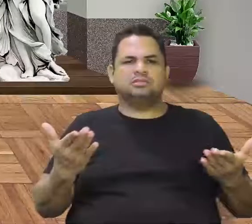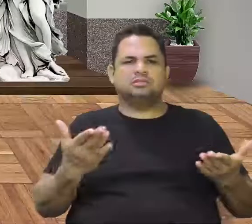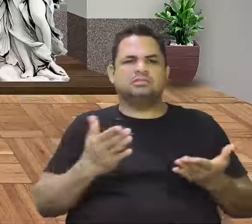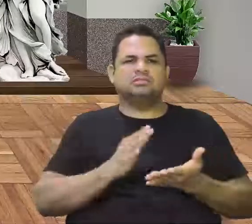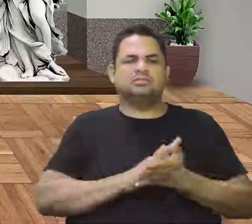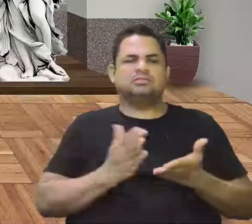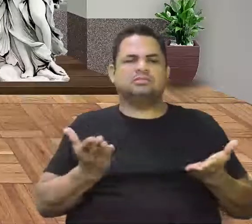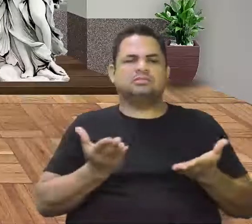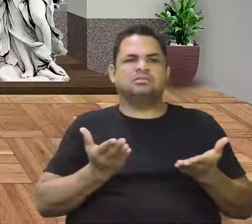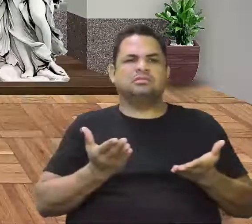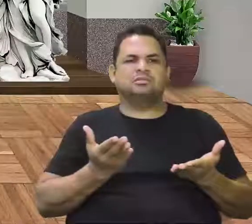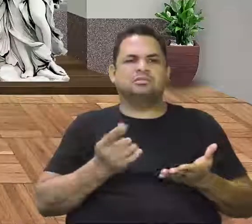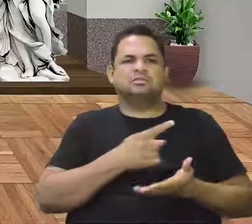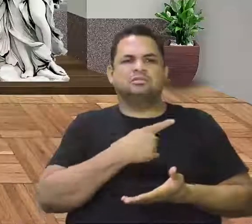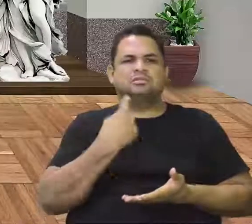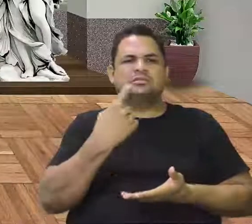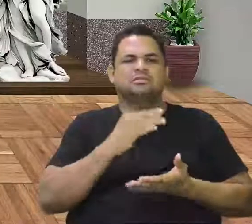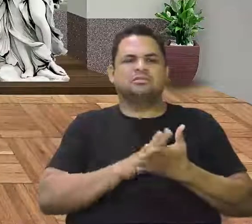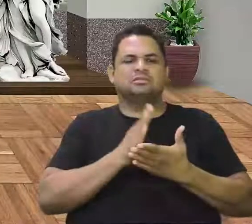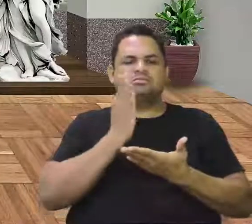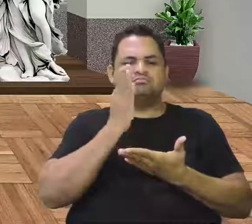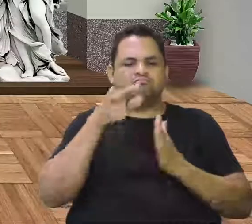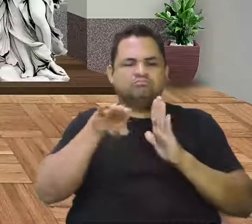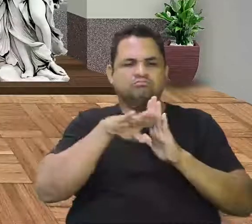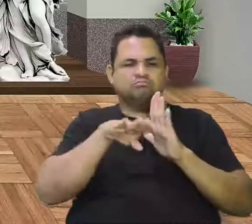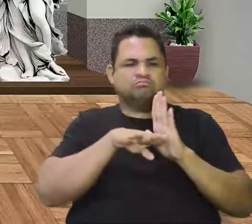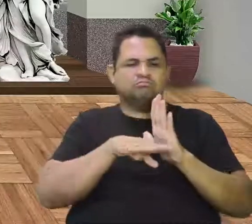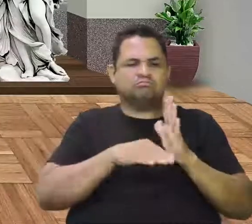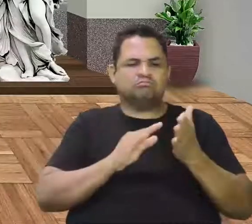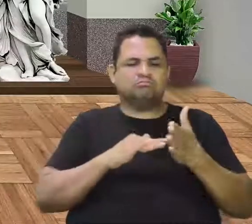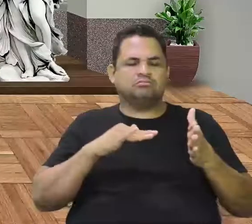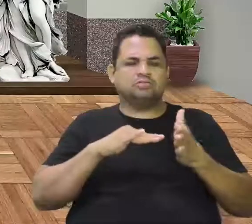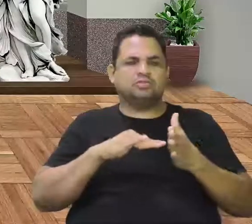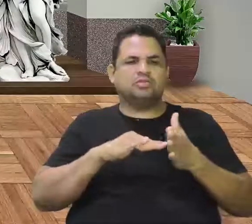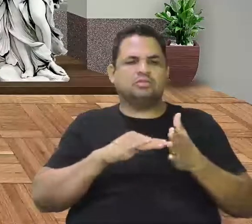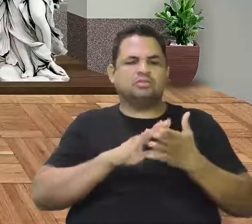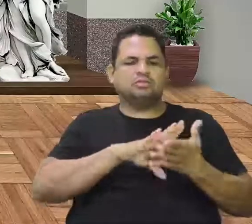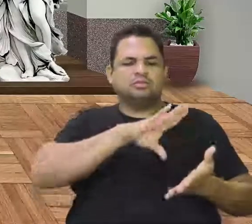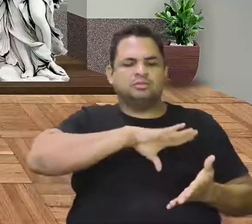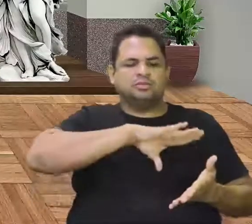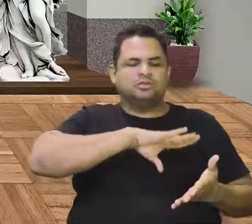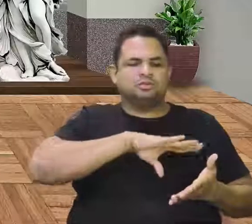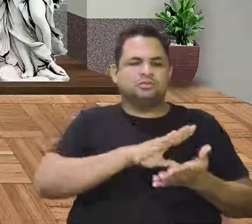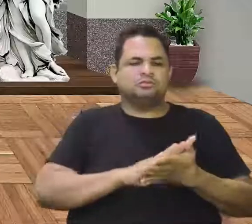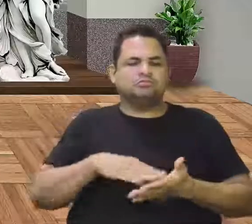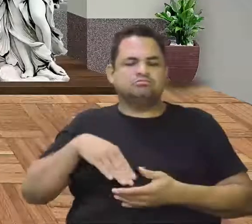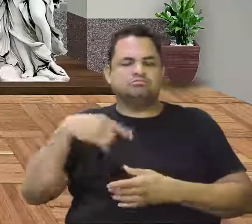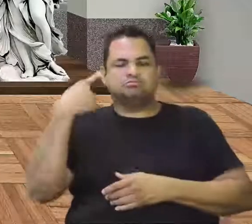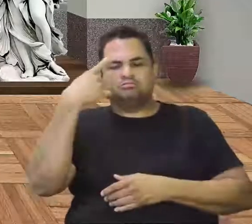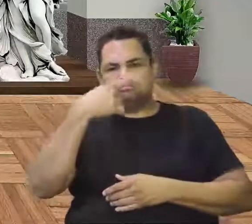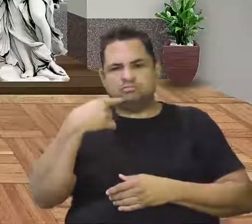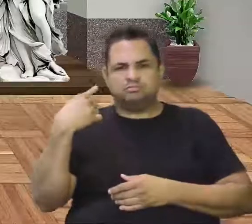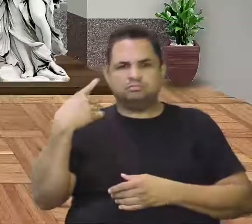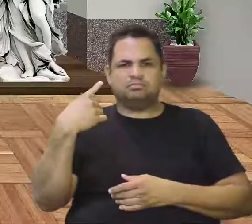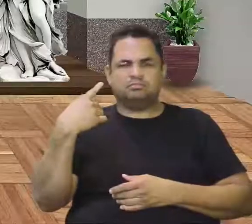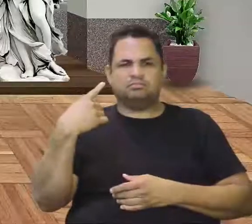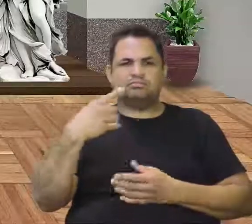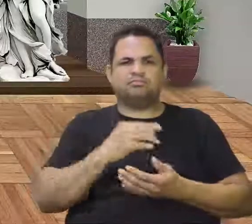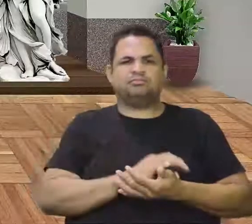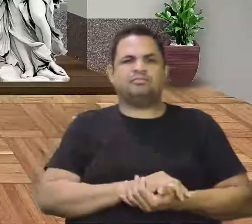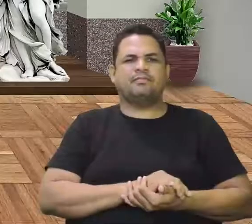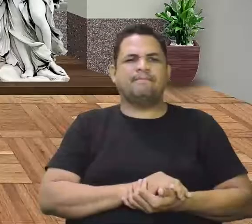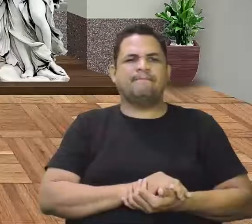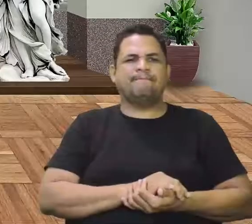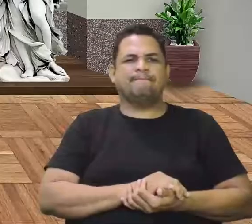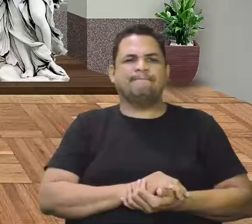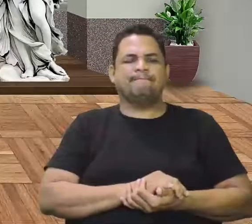Agora, nós temos definido qual é a zona de influência de Portugal e qual é a zona de influência da Espanha